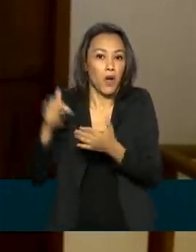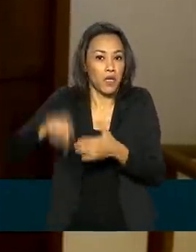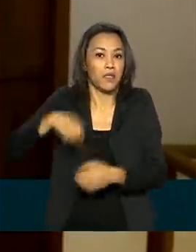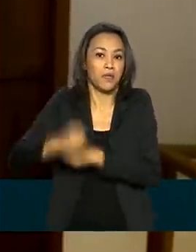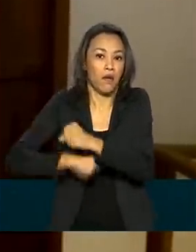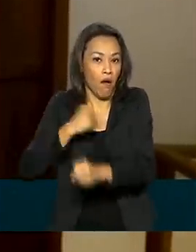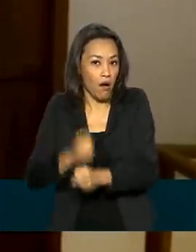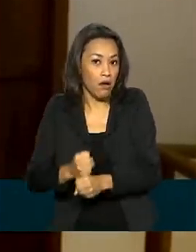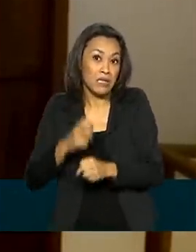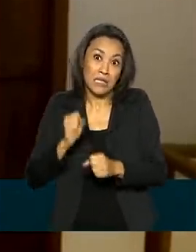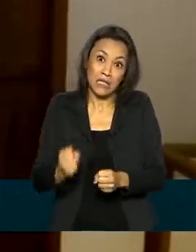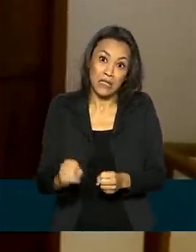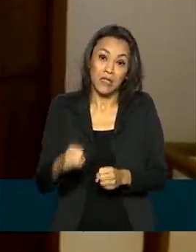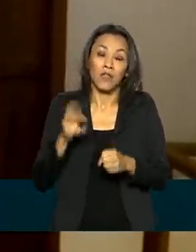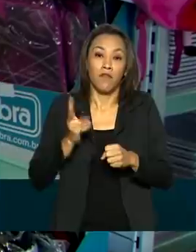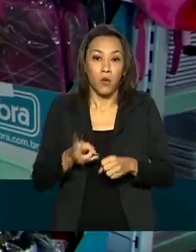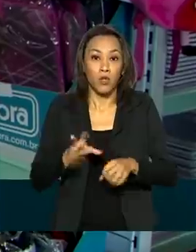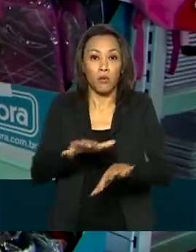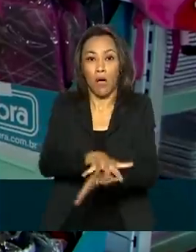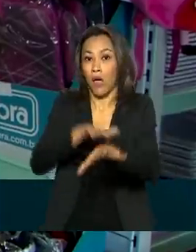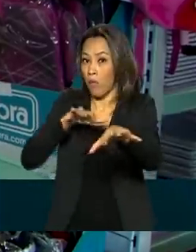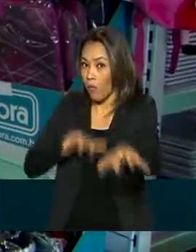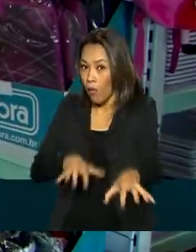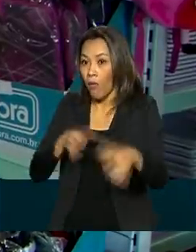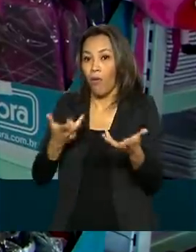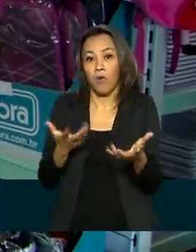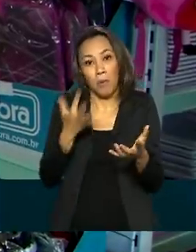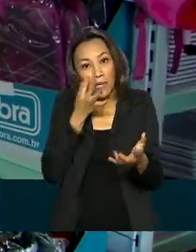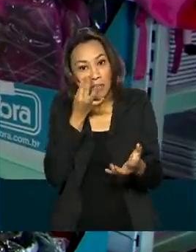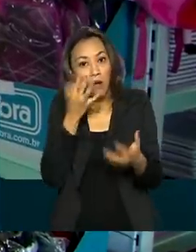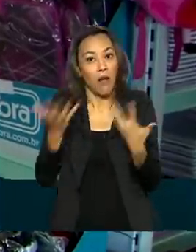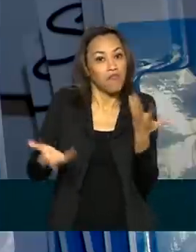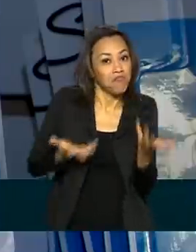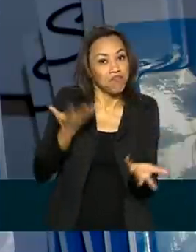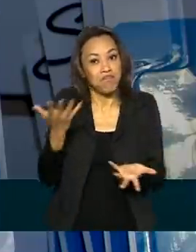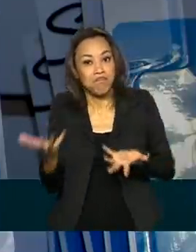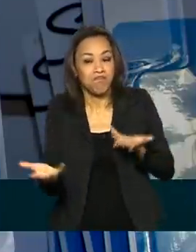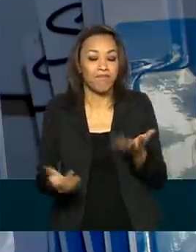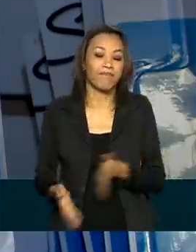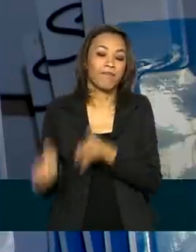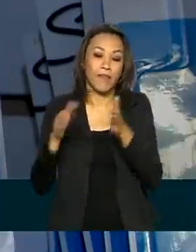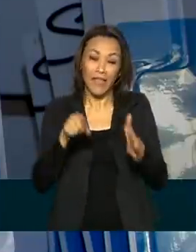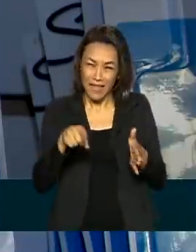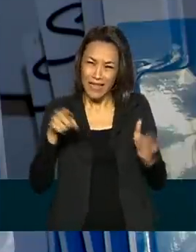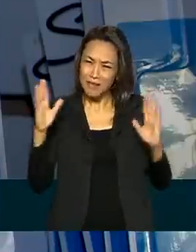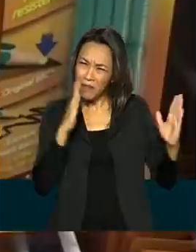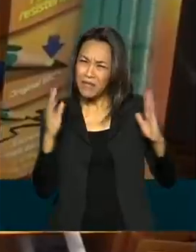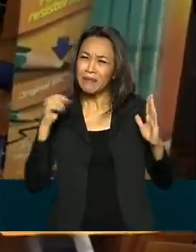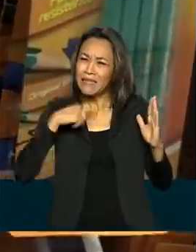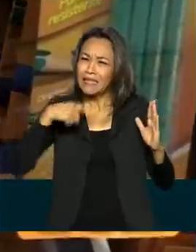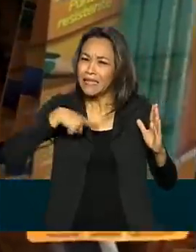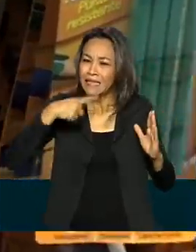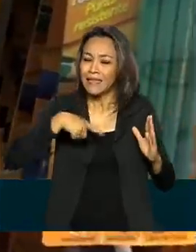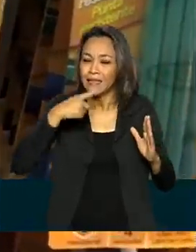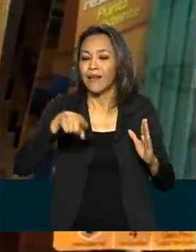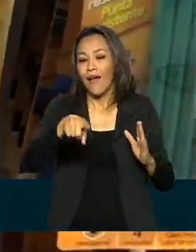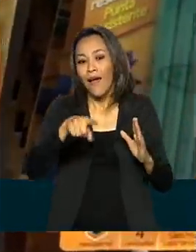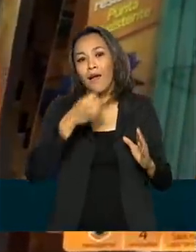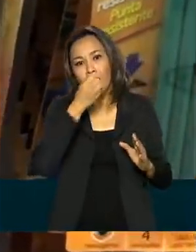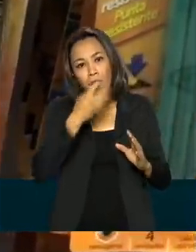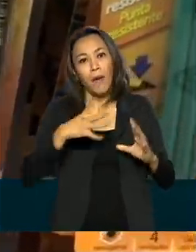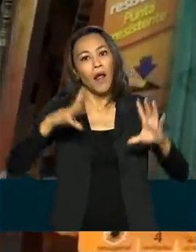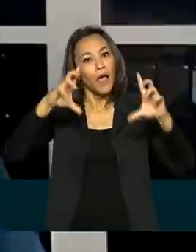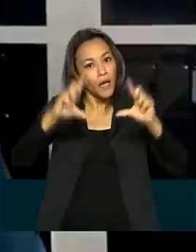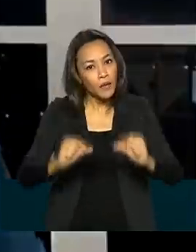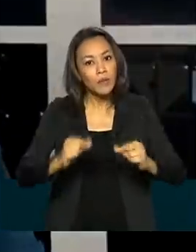continuar remoto ou se vai voltar presencial. Nessa época de incertezas, esta pode ser uma das saídas para aliviar o orçamento